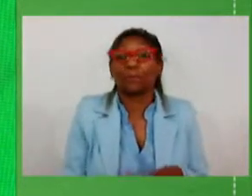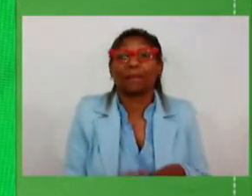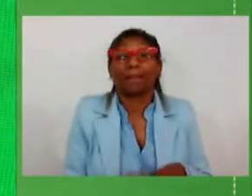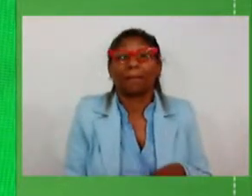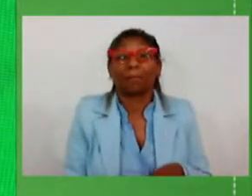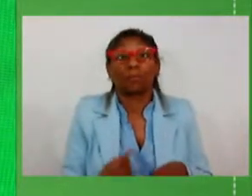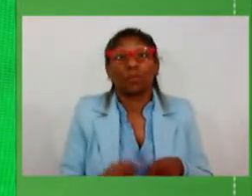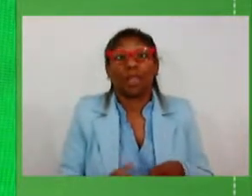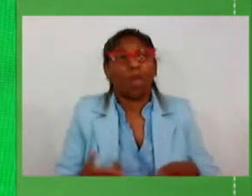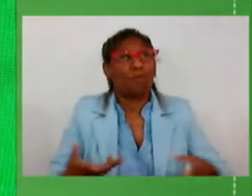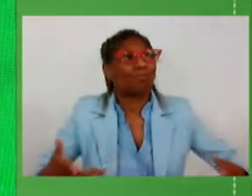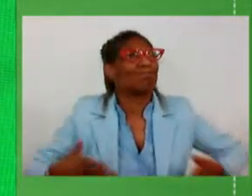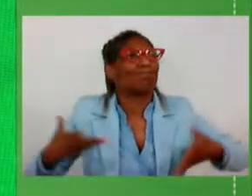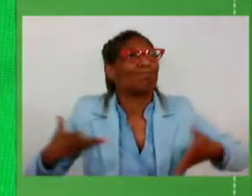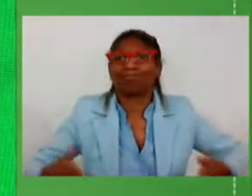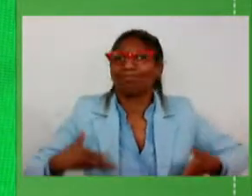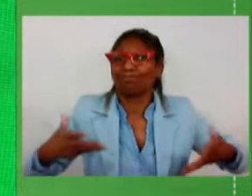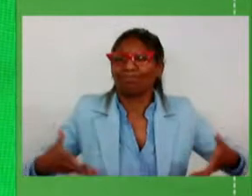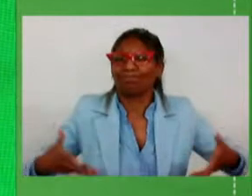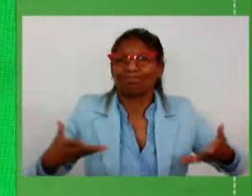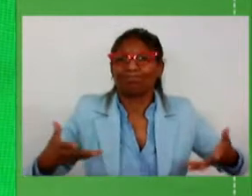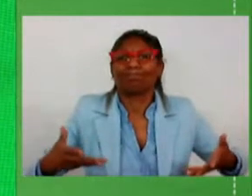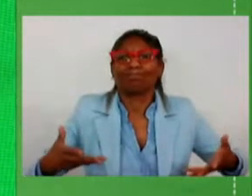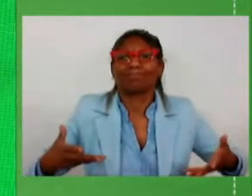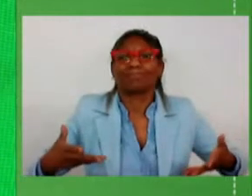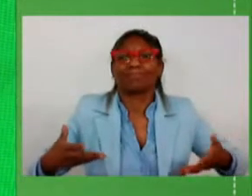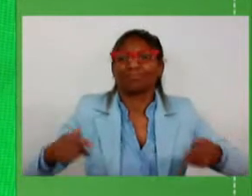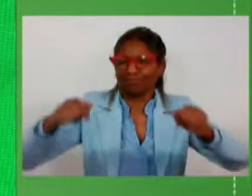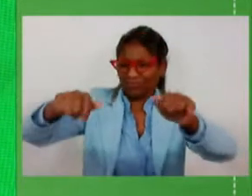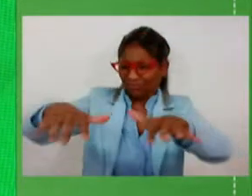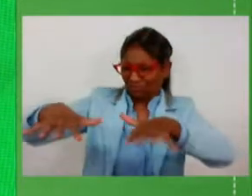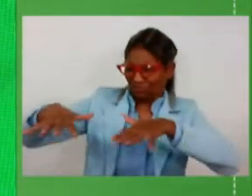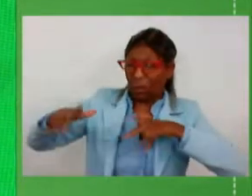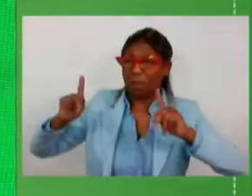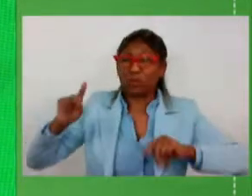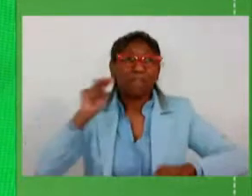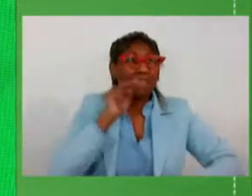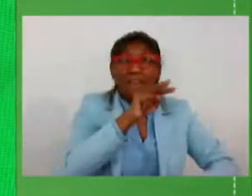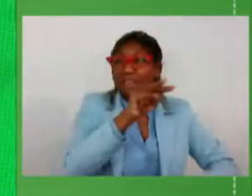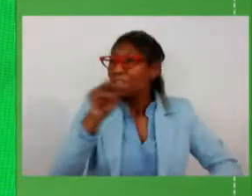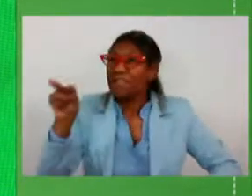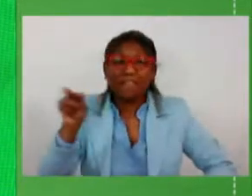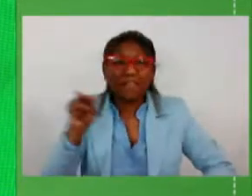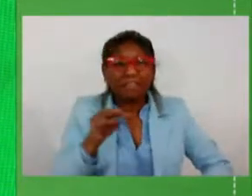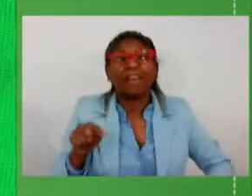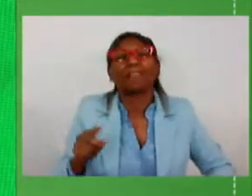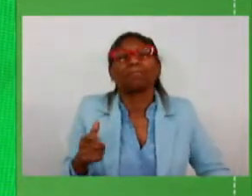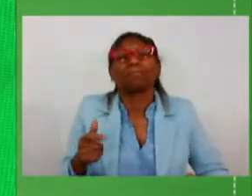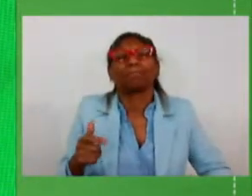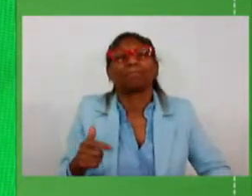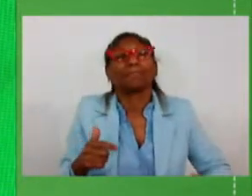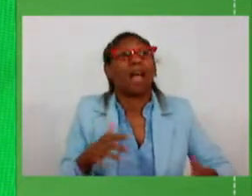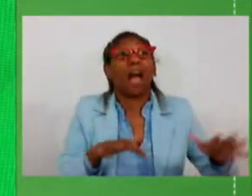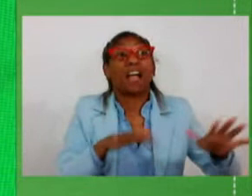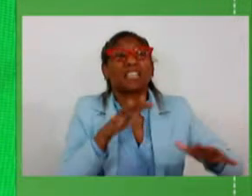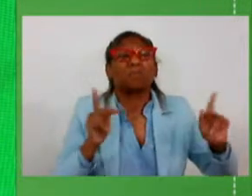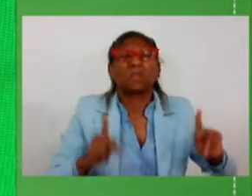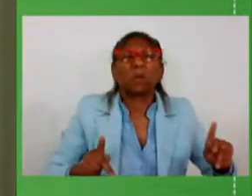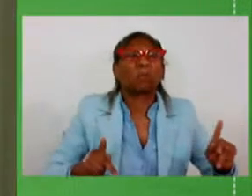que me motivava era galerias cheias tentando tirar o nosso entusiasmo